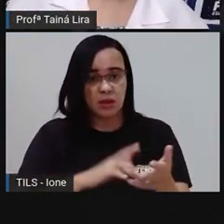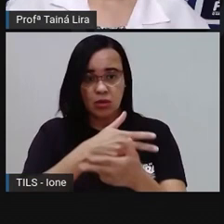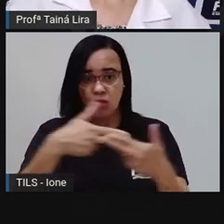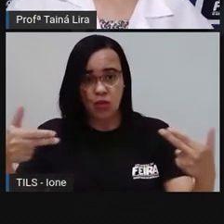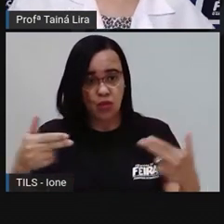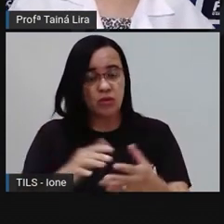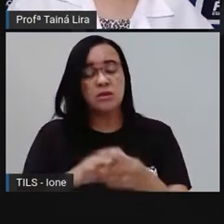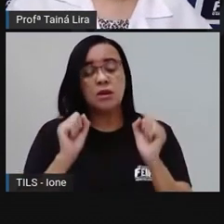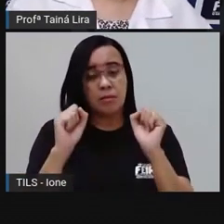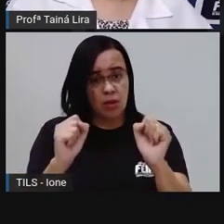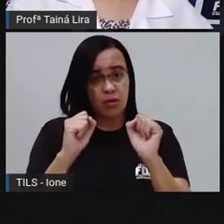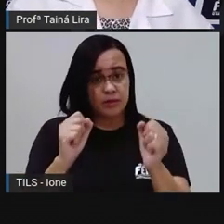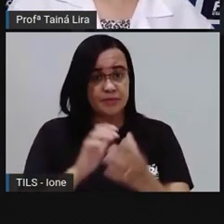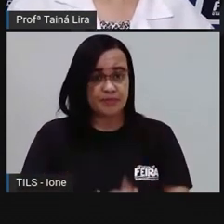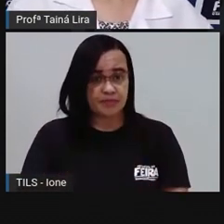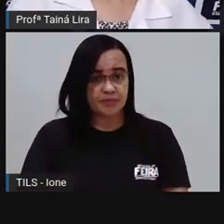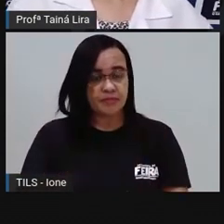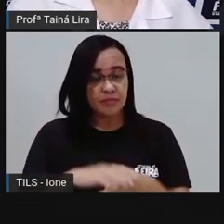fazer Tá certo?